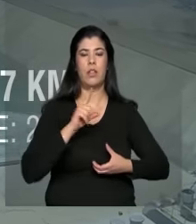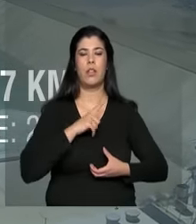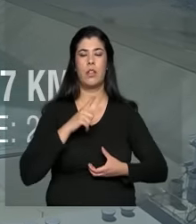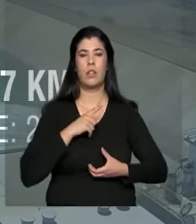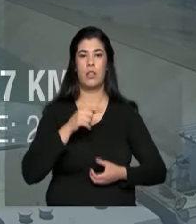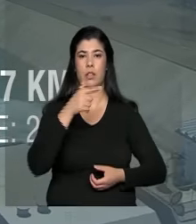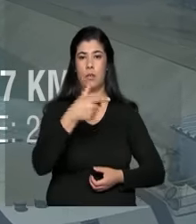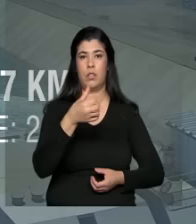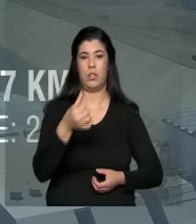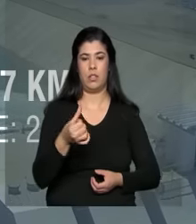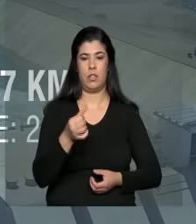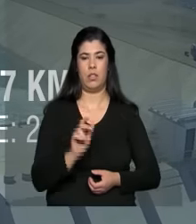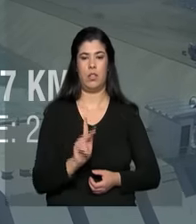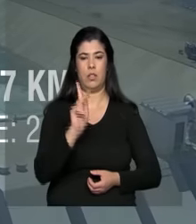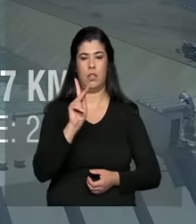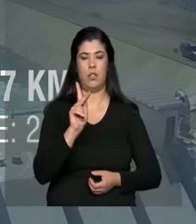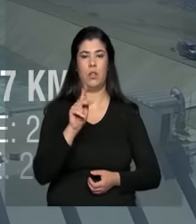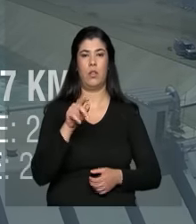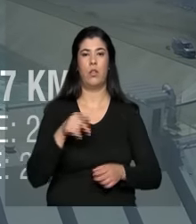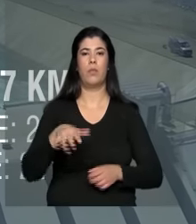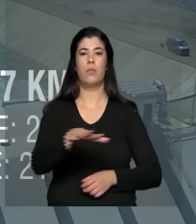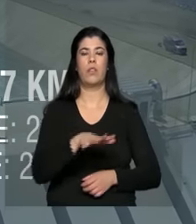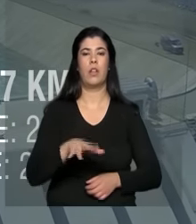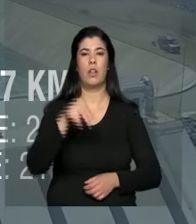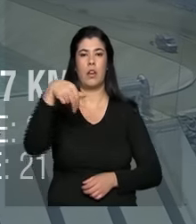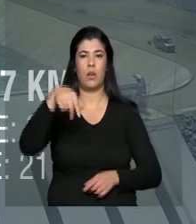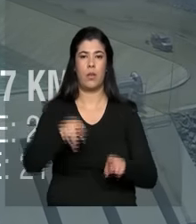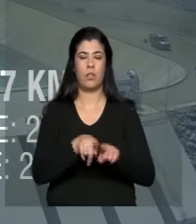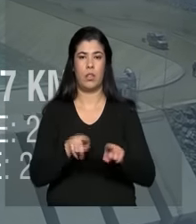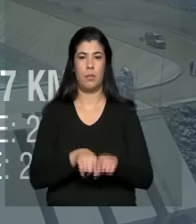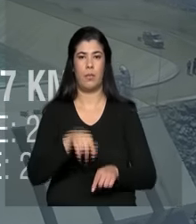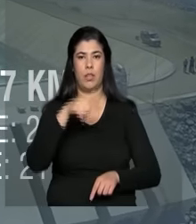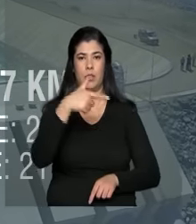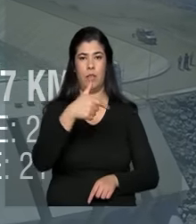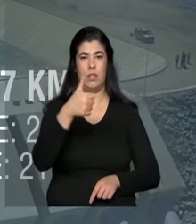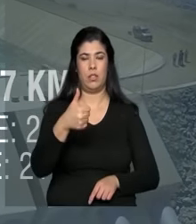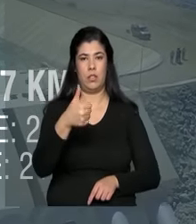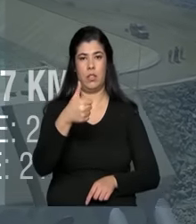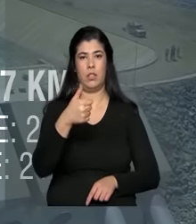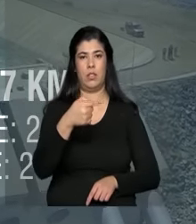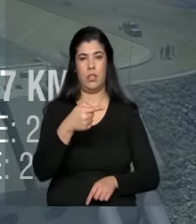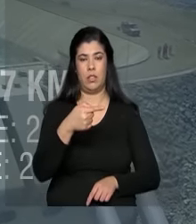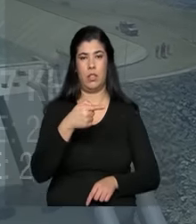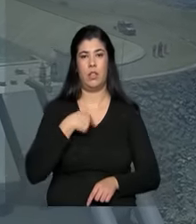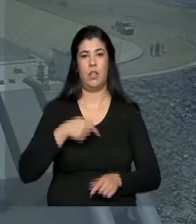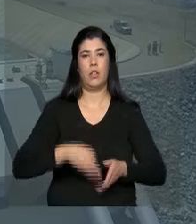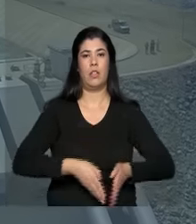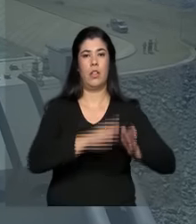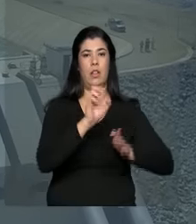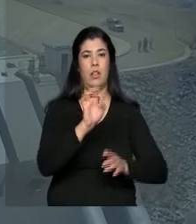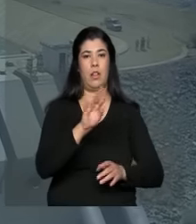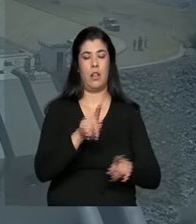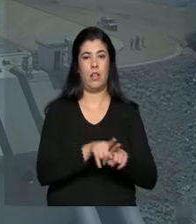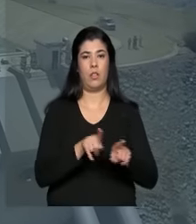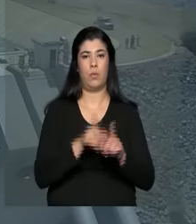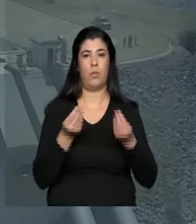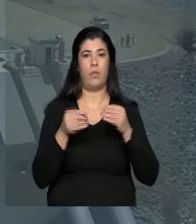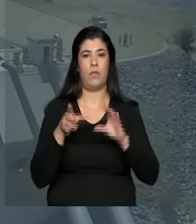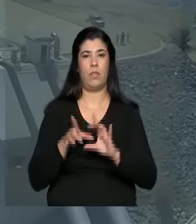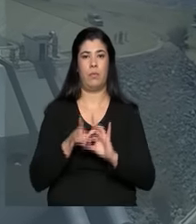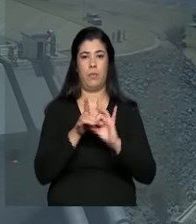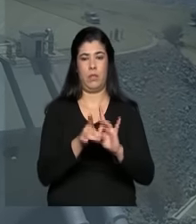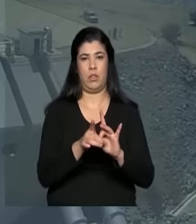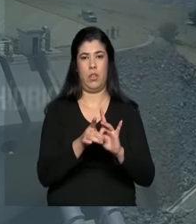260 quilômetros no eixo norte e 217 no eixo leste. A integração do Rio São